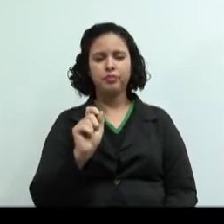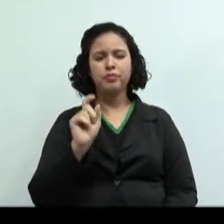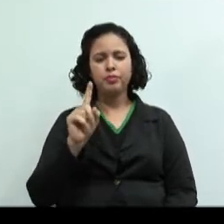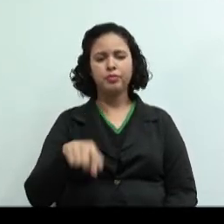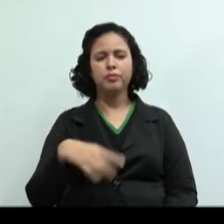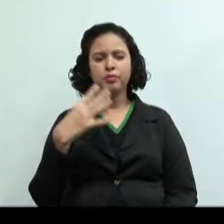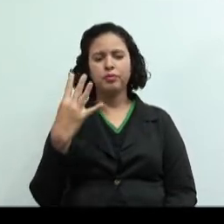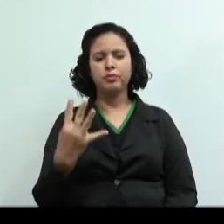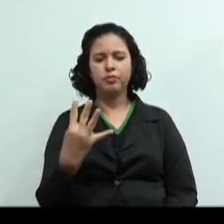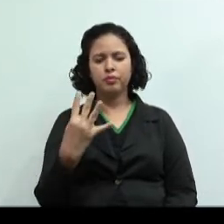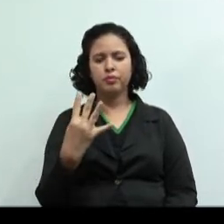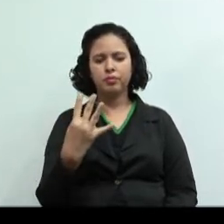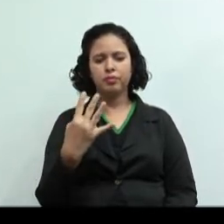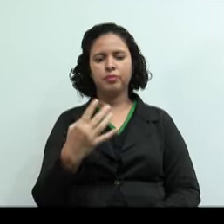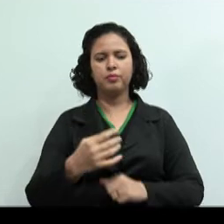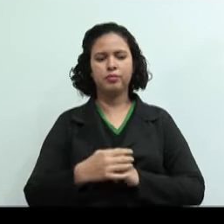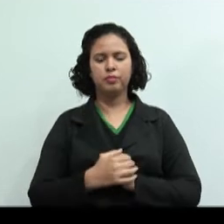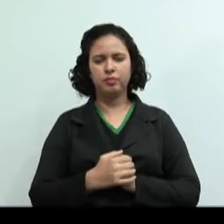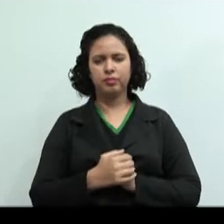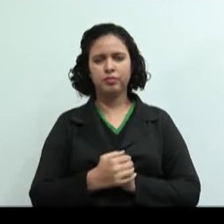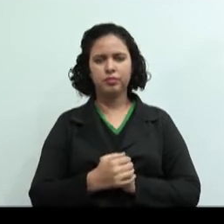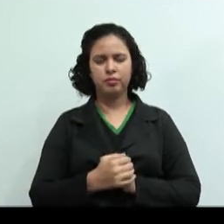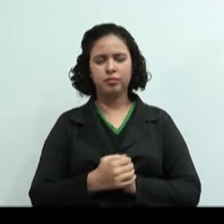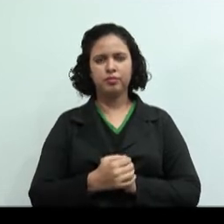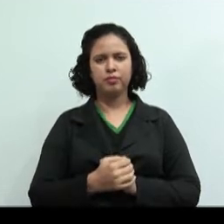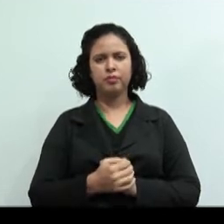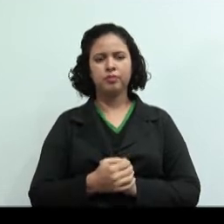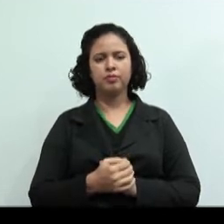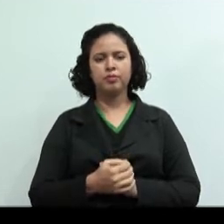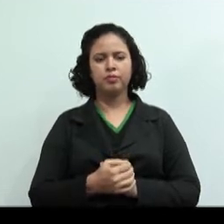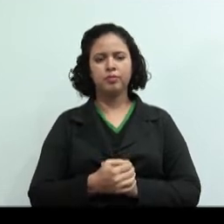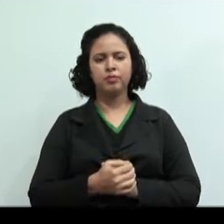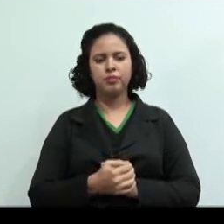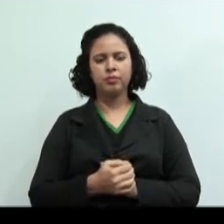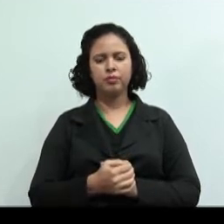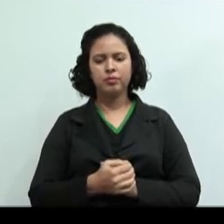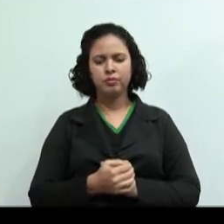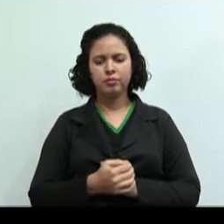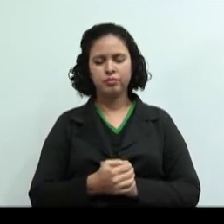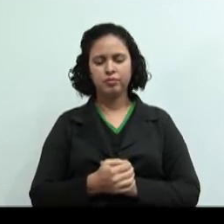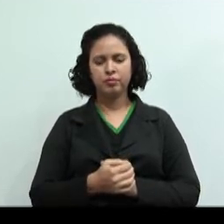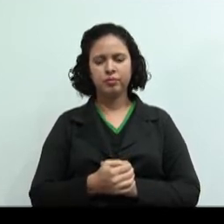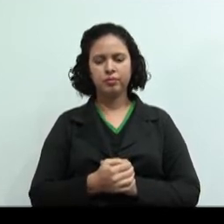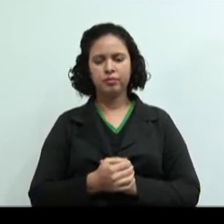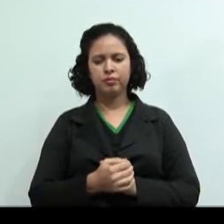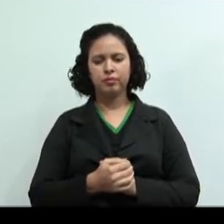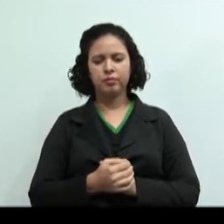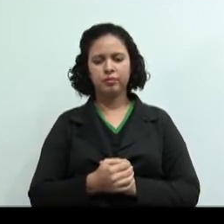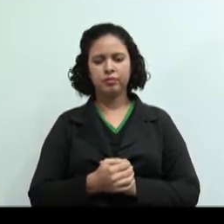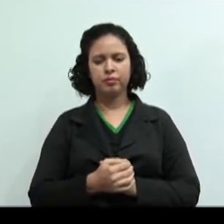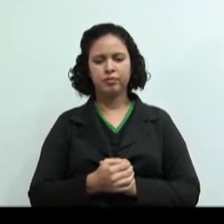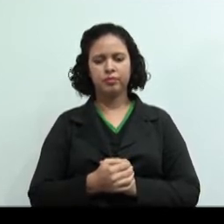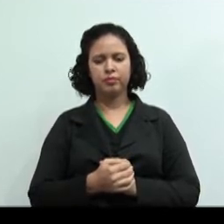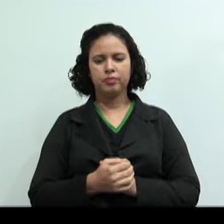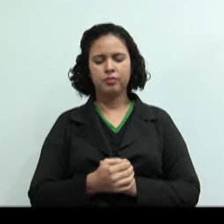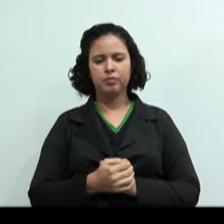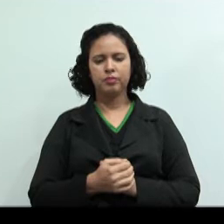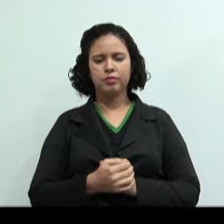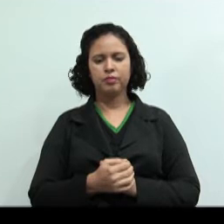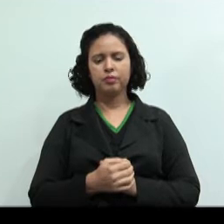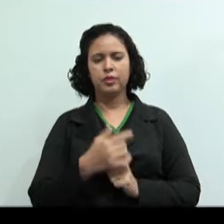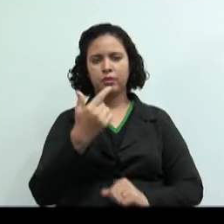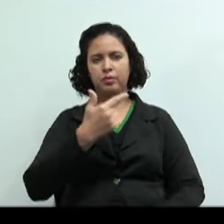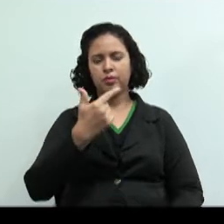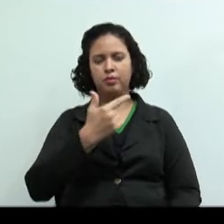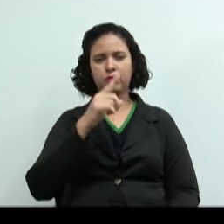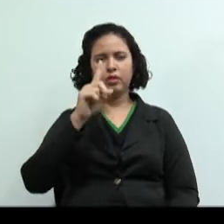Custo indireto. Vou fazer o 4 aqui, não ficou muito bonitinho não, mas... 4. Segunda alternativa são